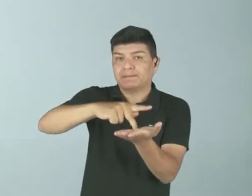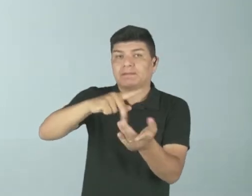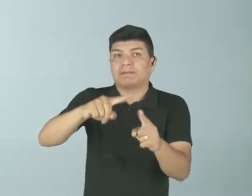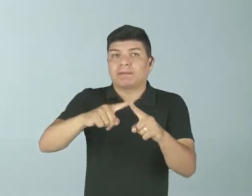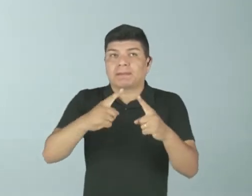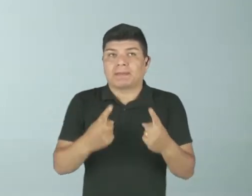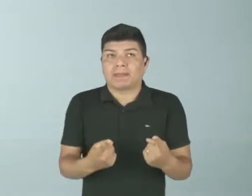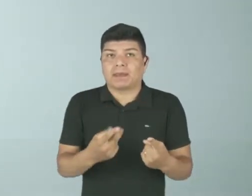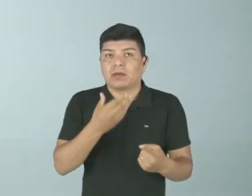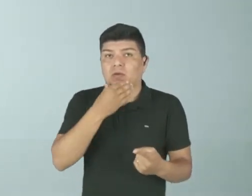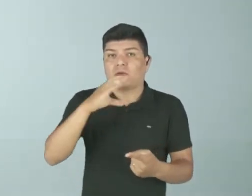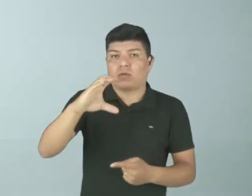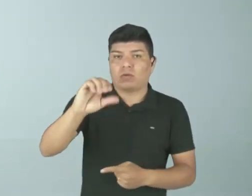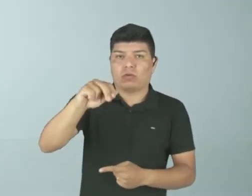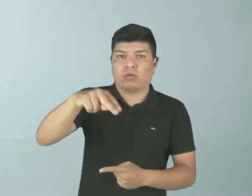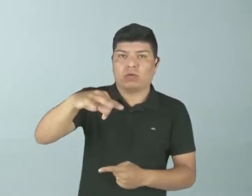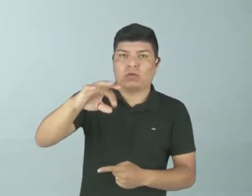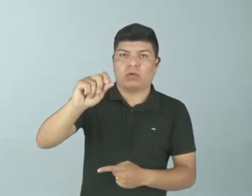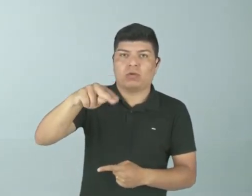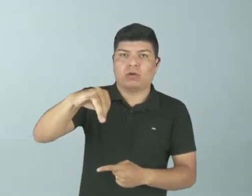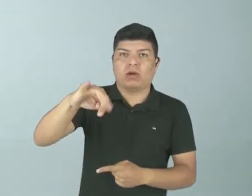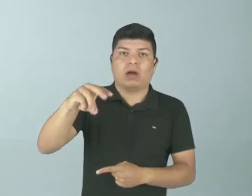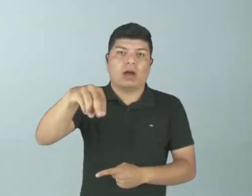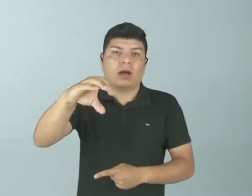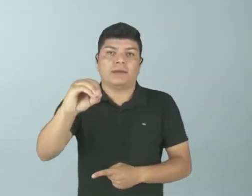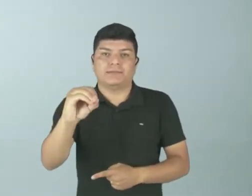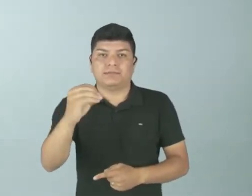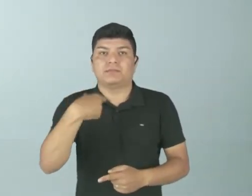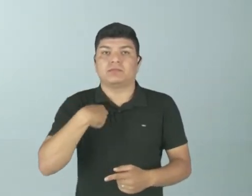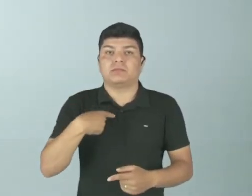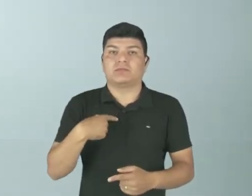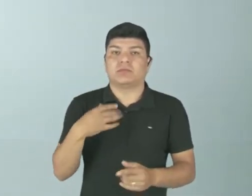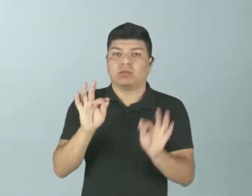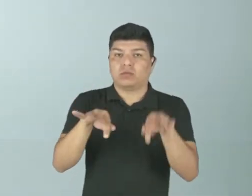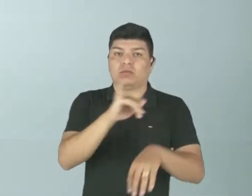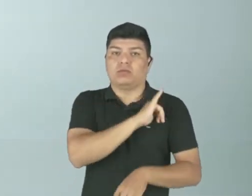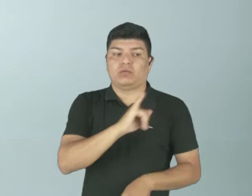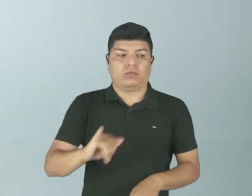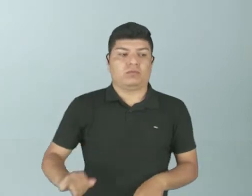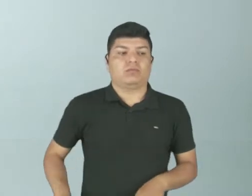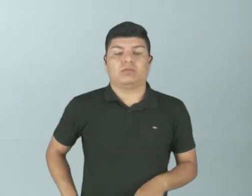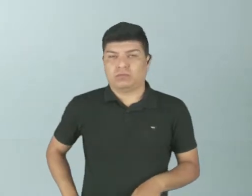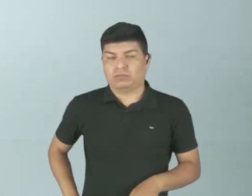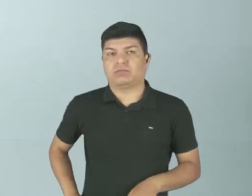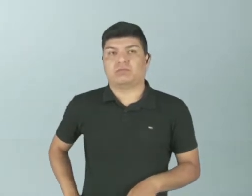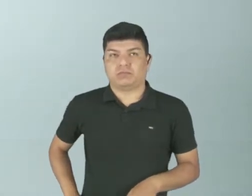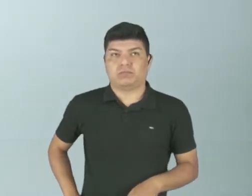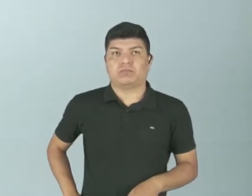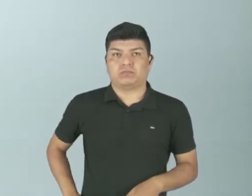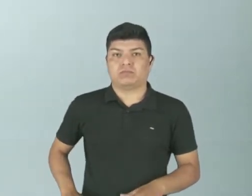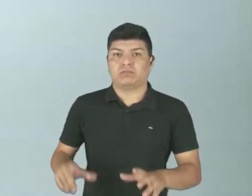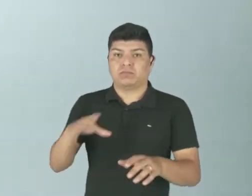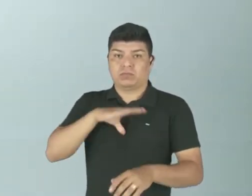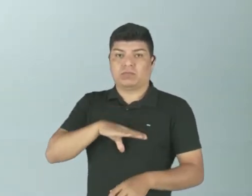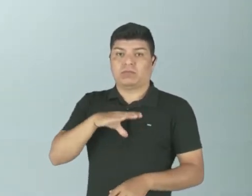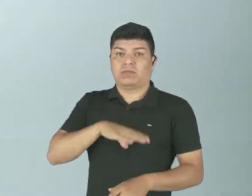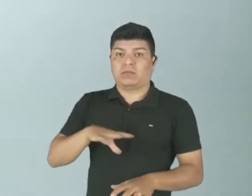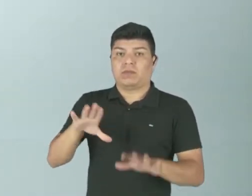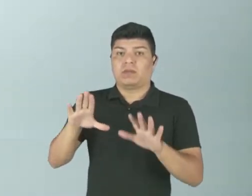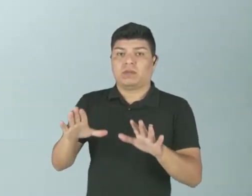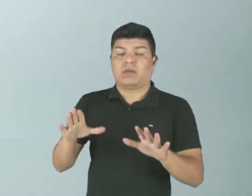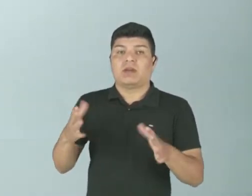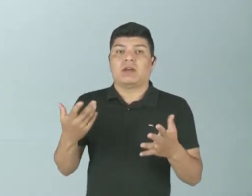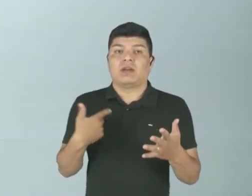quando Constantino ascende ao poder, que foi um dos últimos imperadores em Constantinopla, atual Istambul,